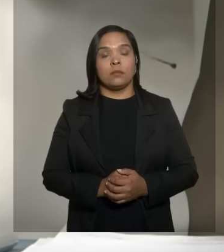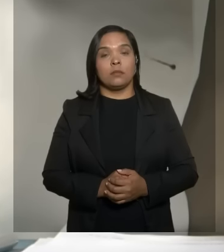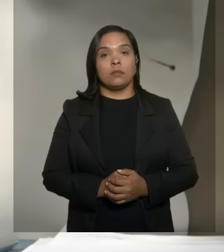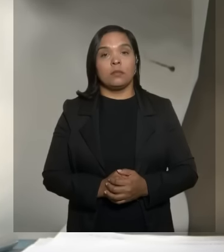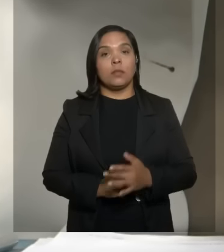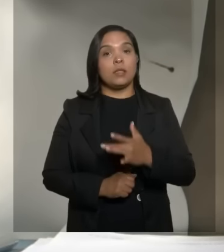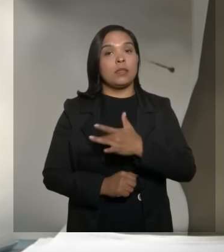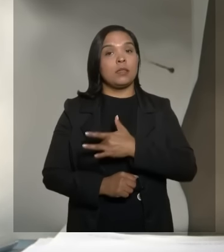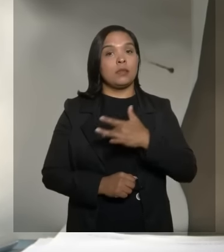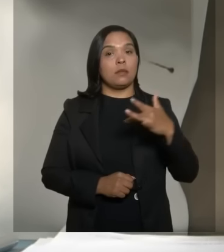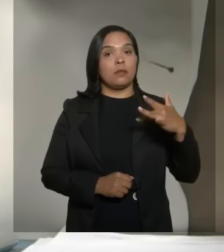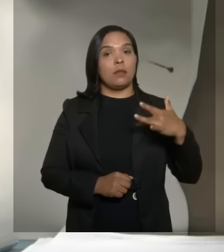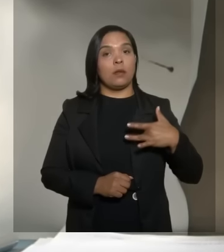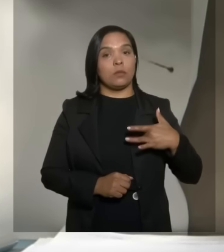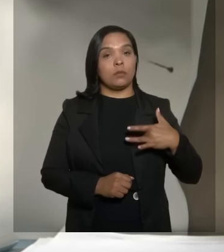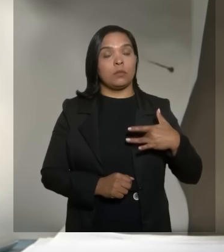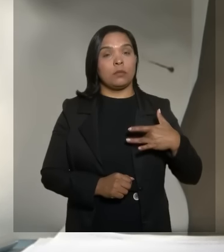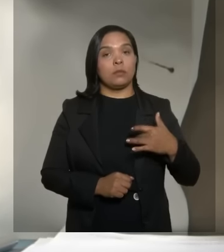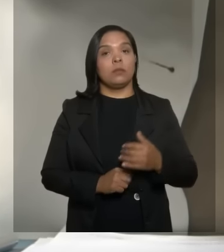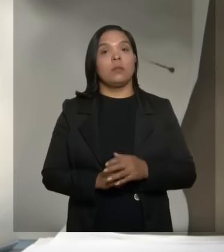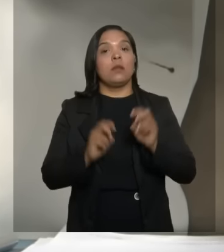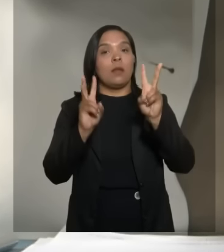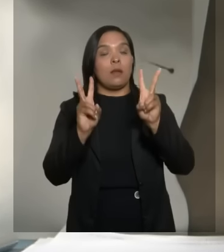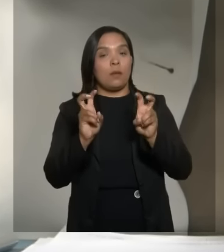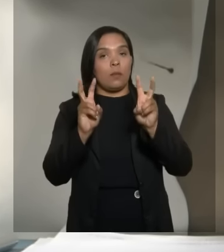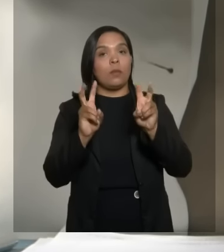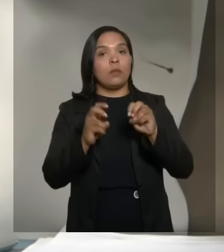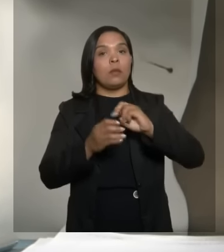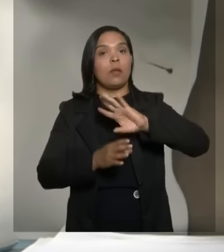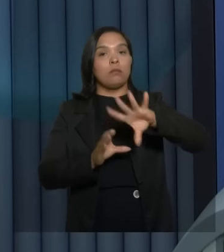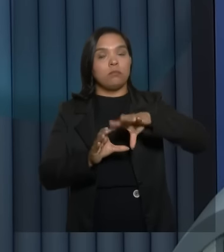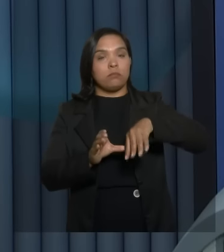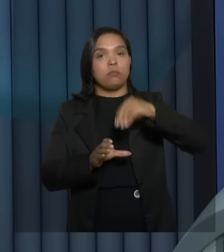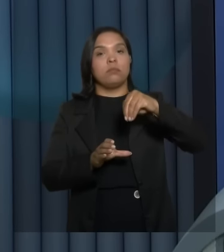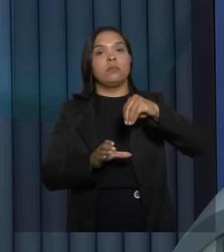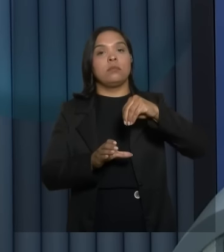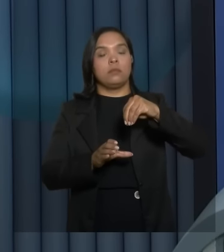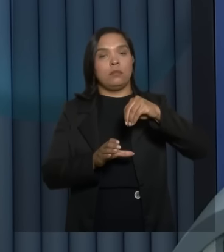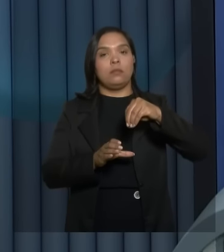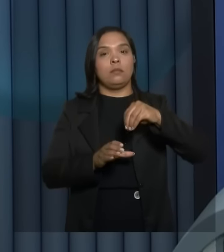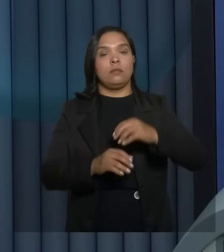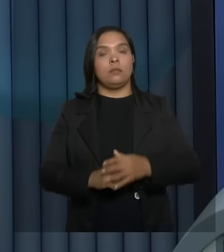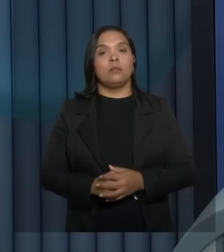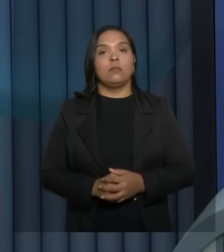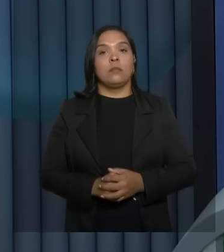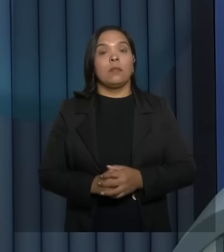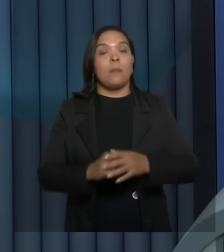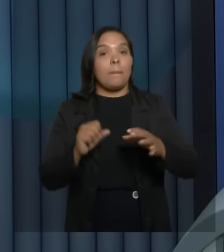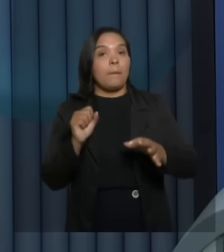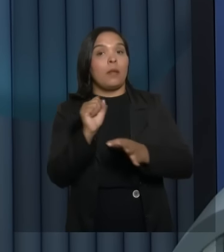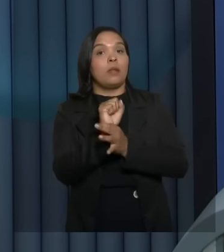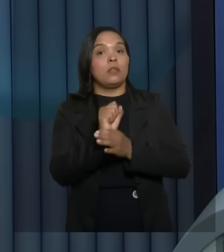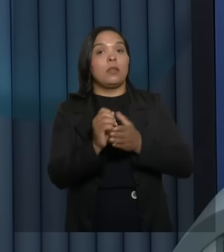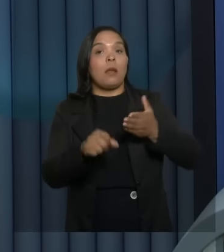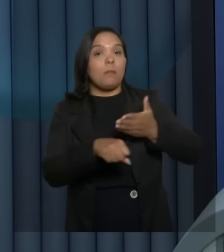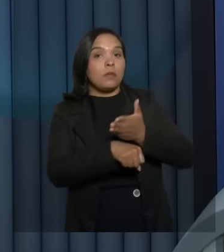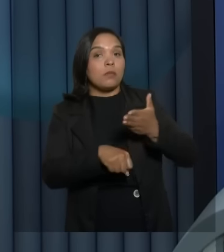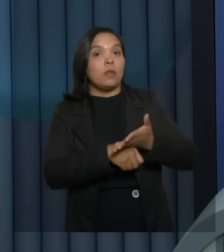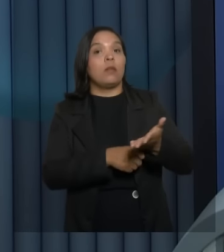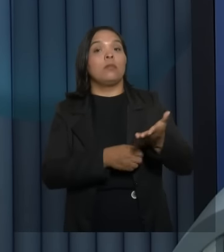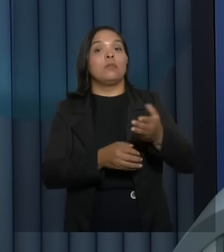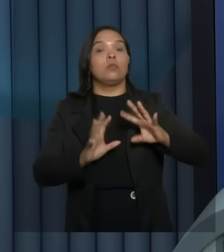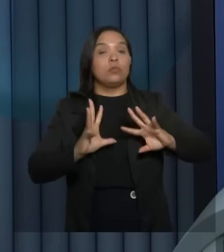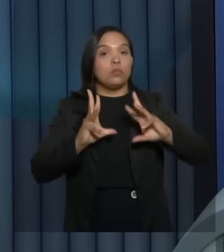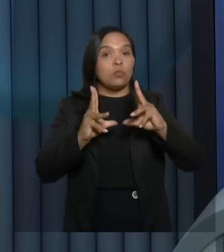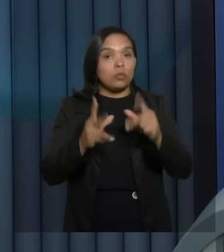Saúde, saúde é o tema sorteado. Para garantir a participação de todos, a senhora deve